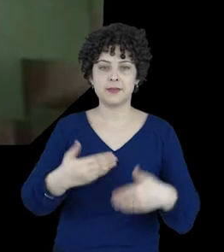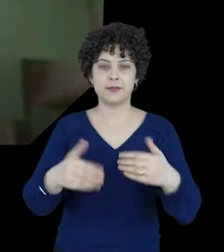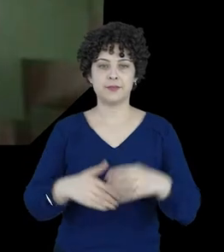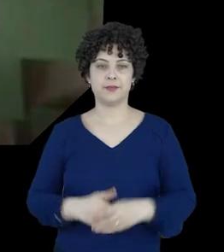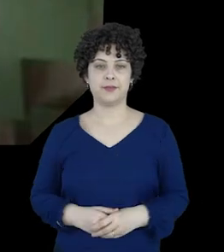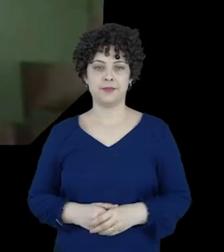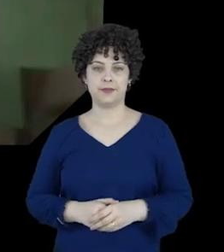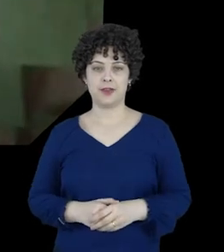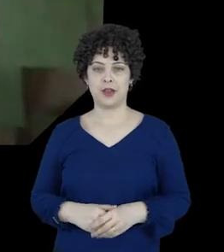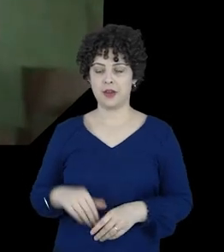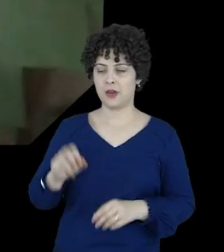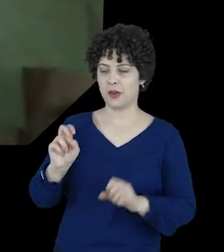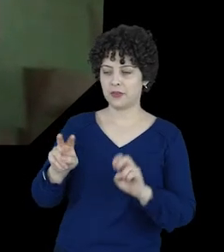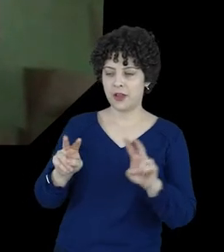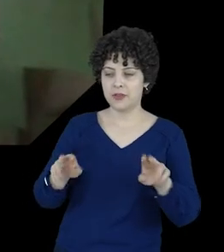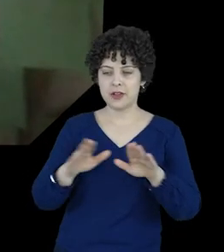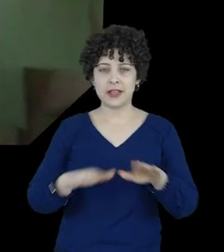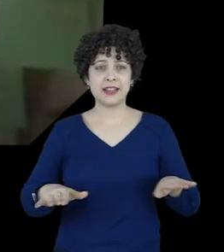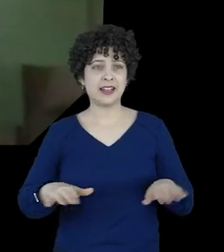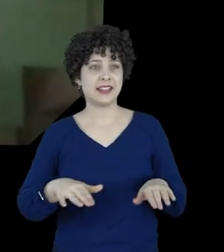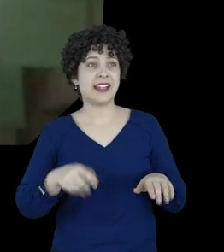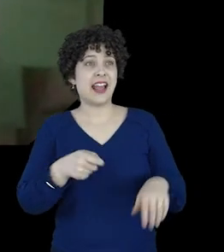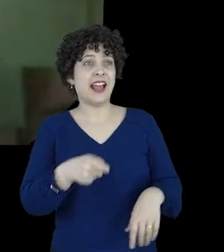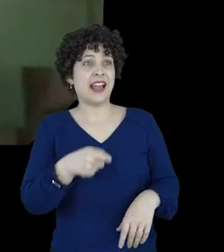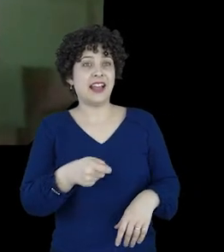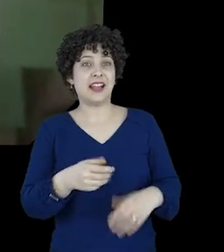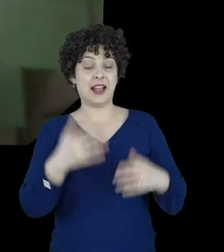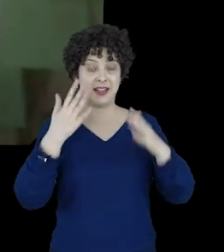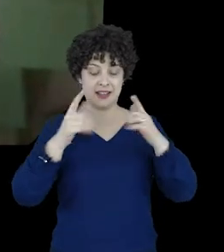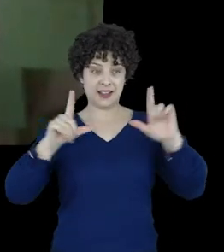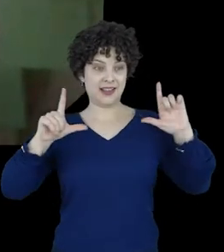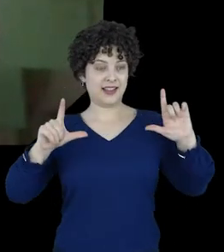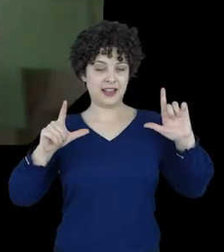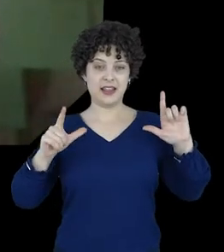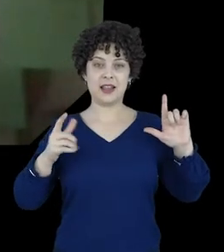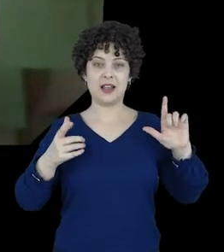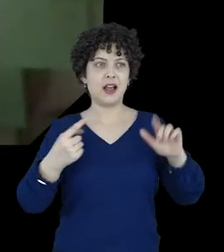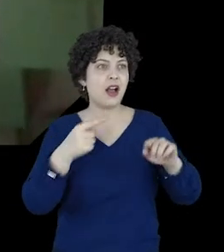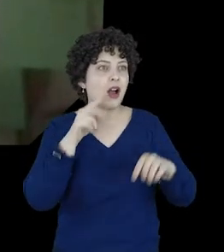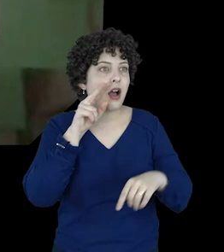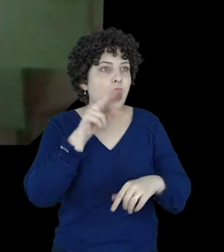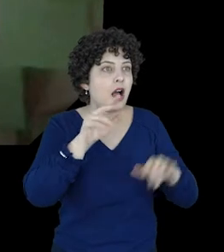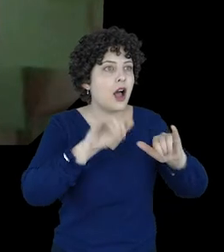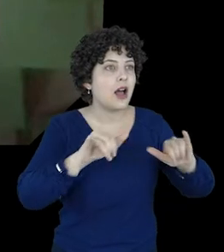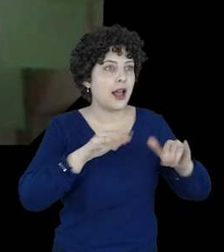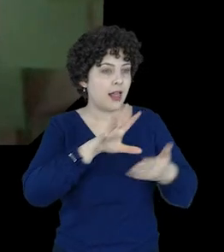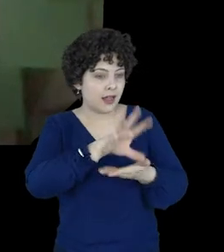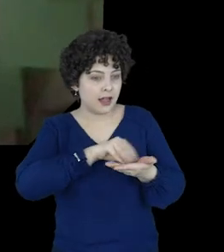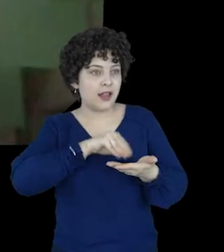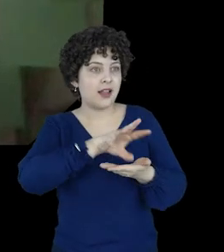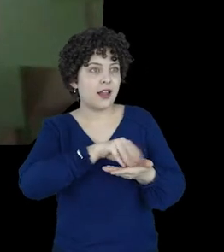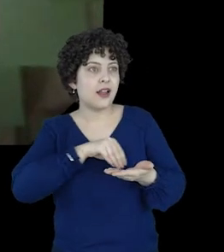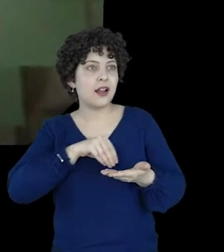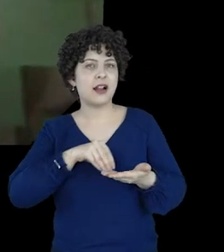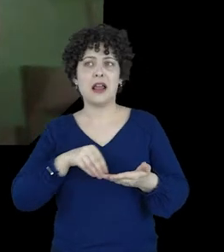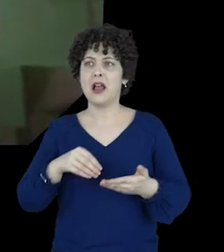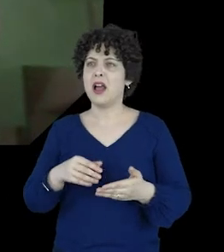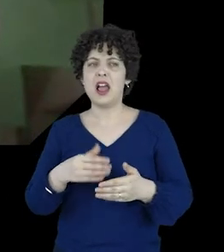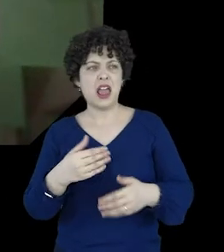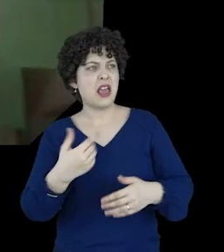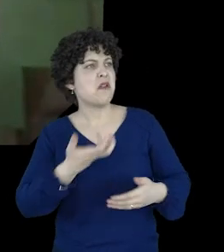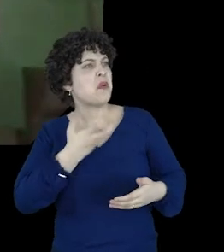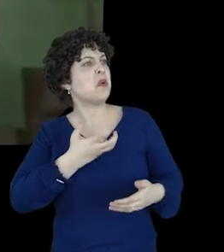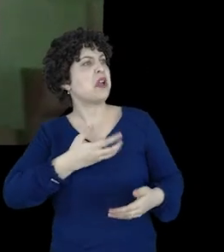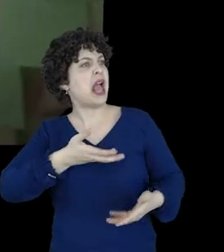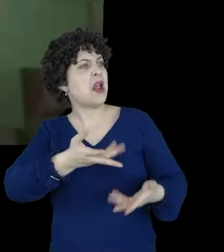Quando vejo crianças fazendo exigências em relação à aparência por causa de um anúncio que viram e querendo que suas exigências